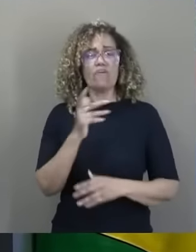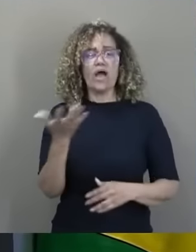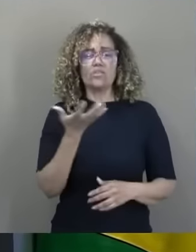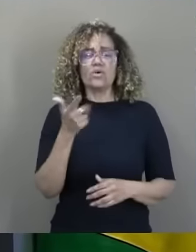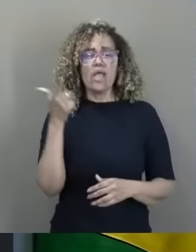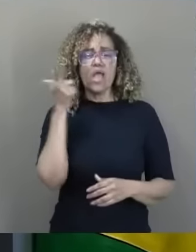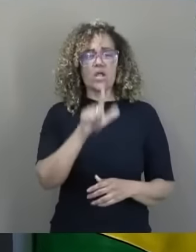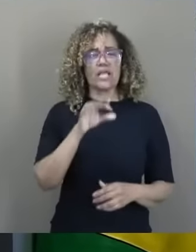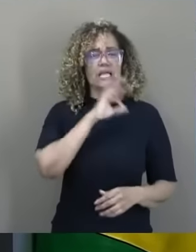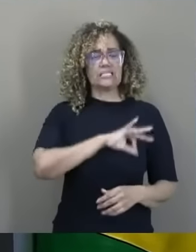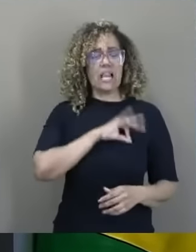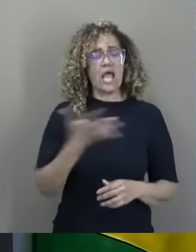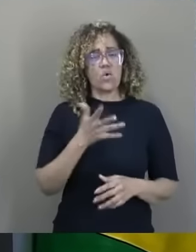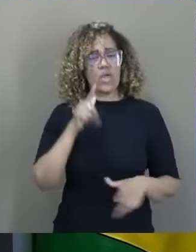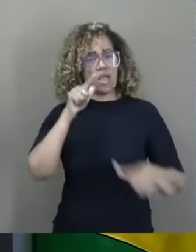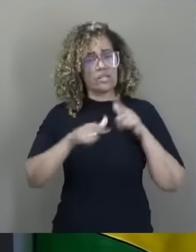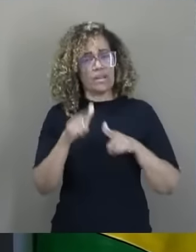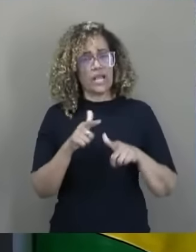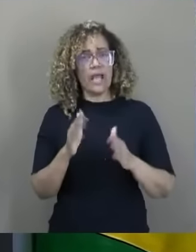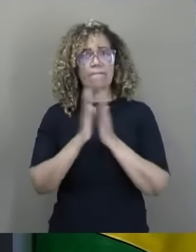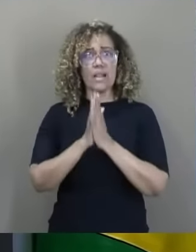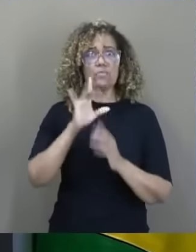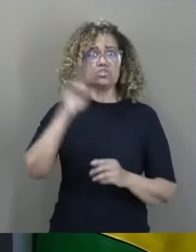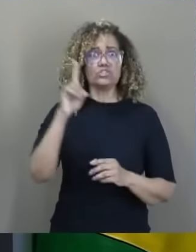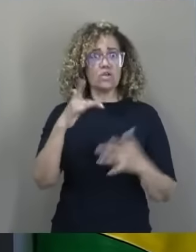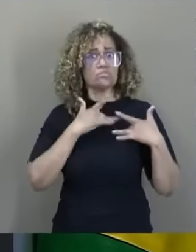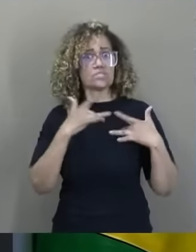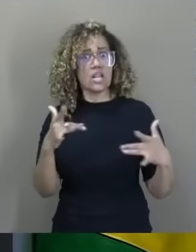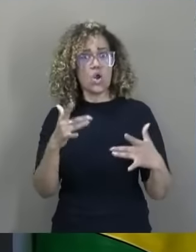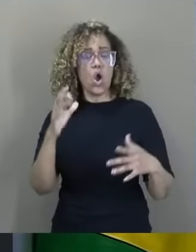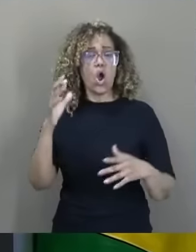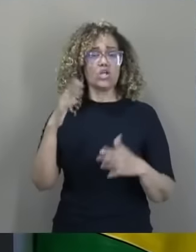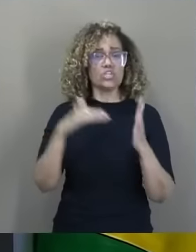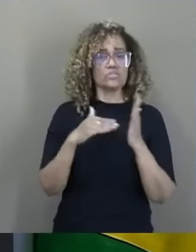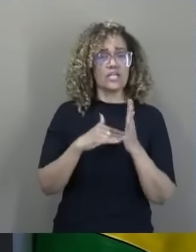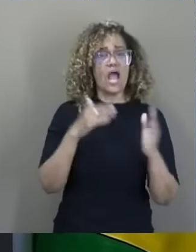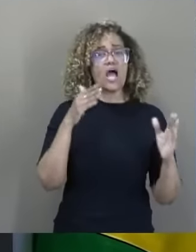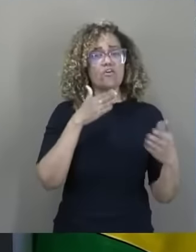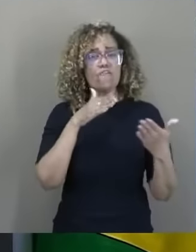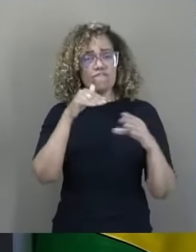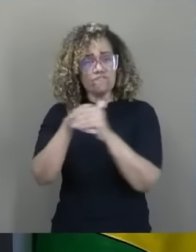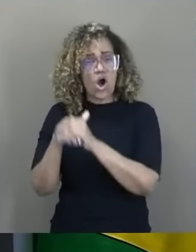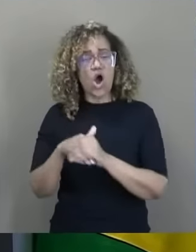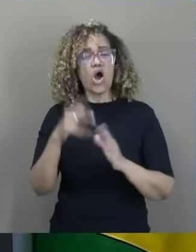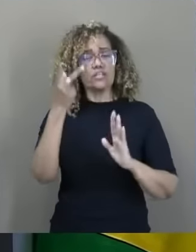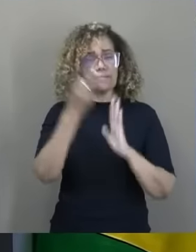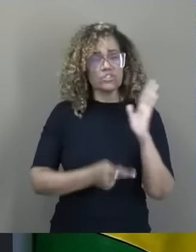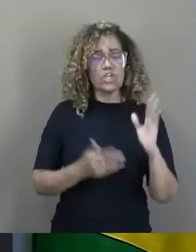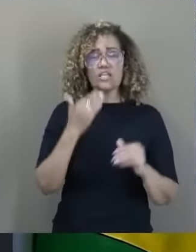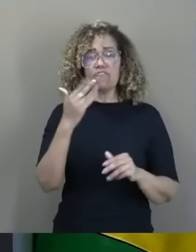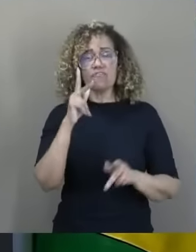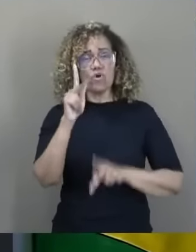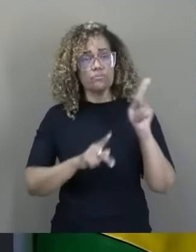bem. Eu quero produzir. Eu estou pedindo, pelo amor de Deus, misericórdia ao Senado. Vota os meus projetos. É projeto a favor da